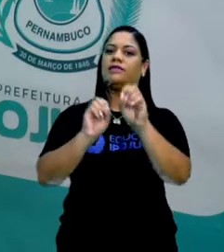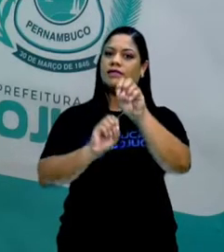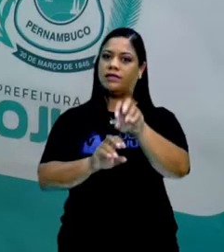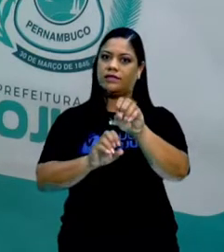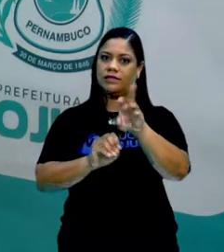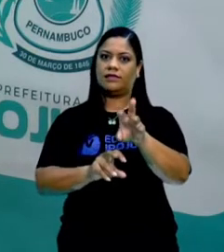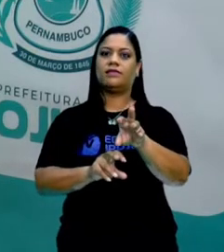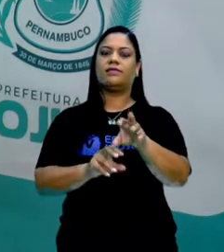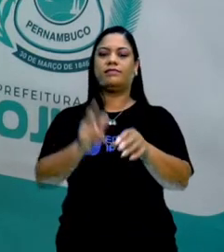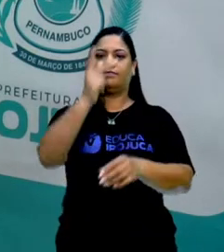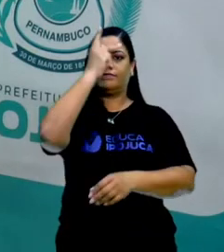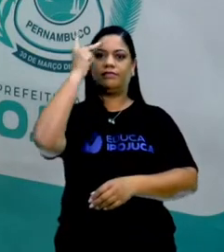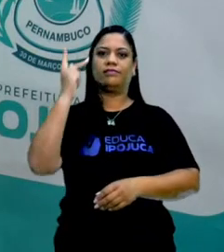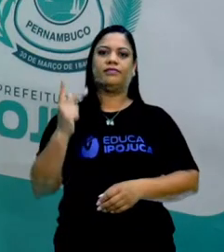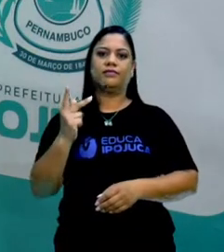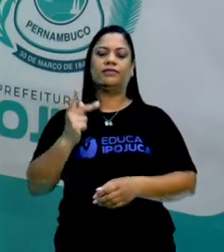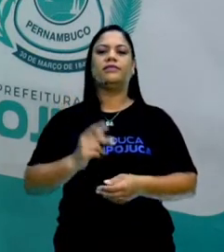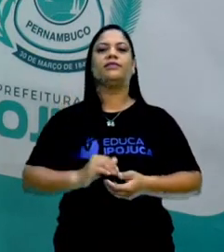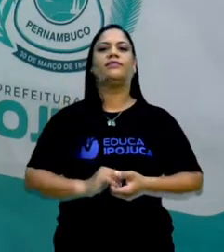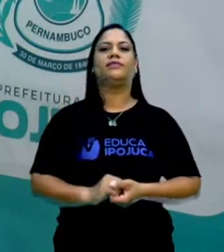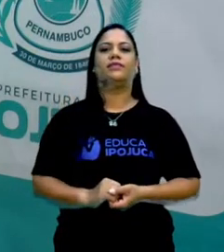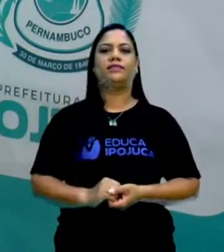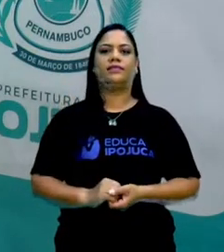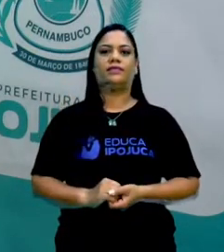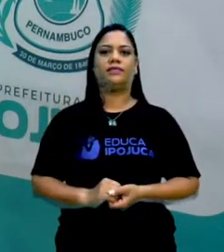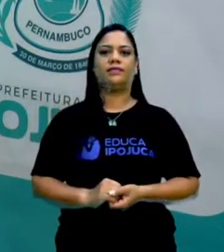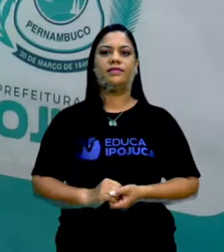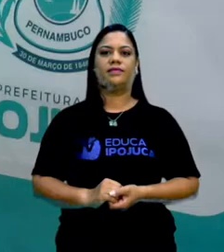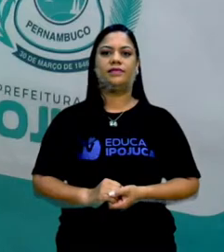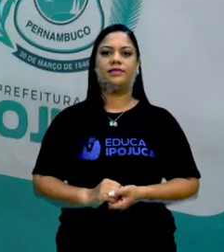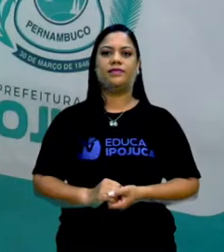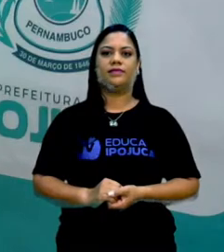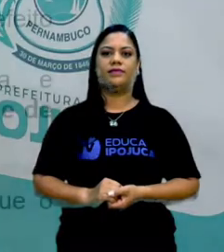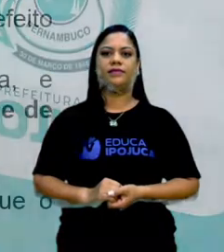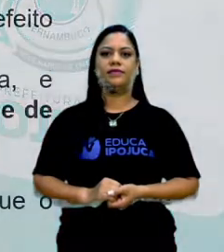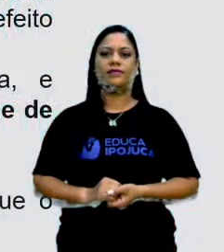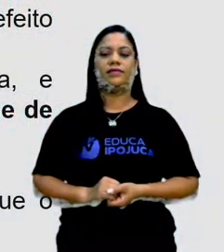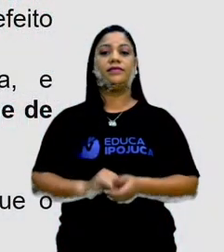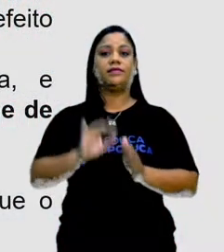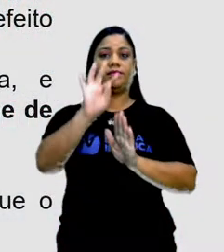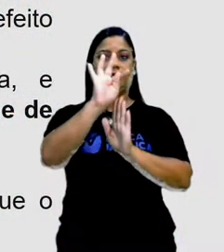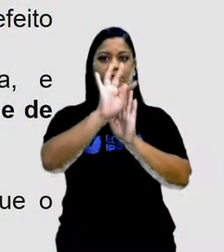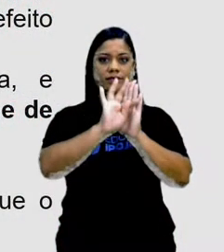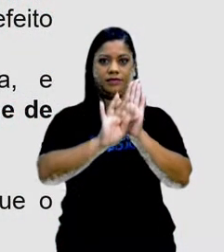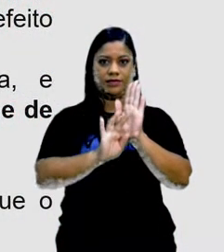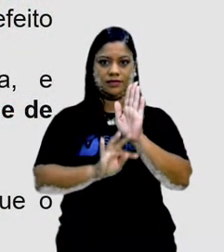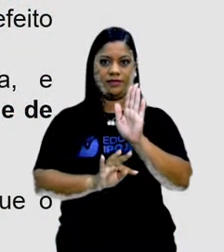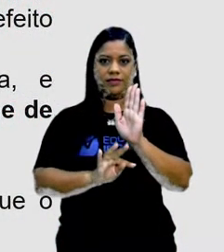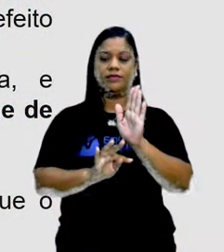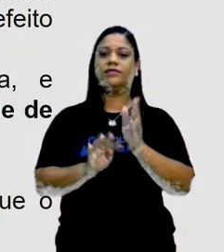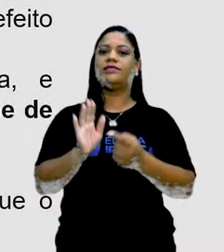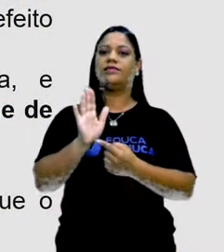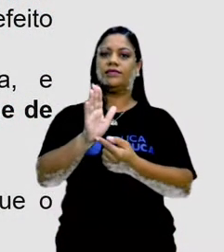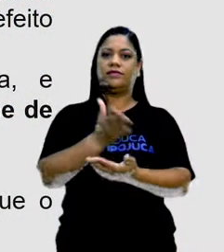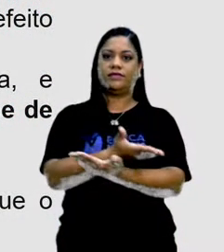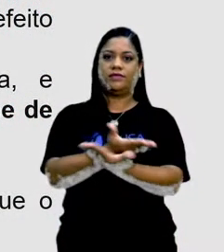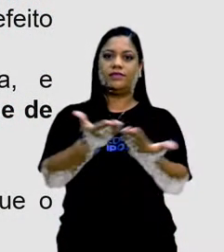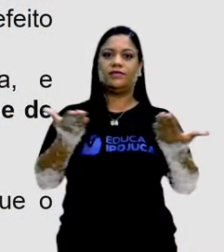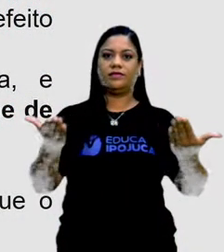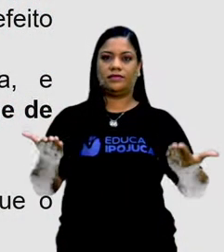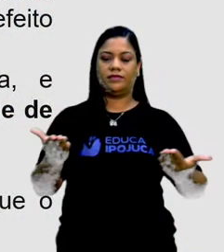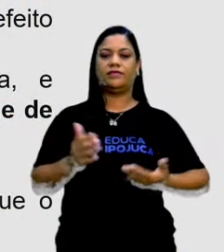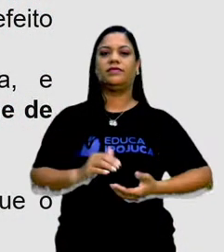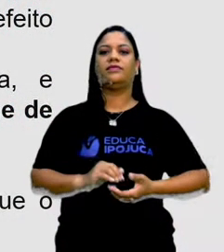moral, não é? E aí está a fábula que ficou sugerida e a moral.